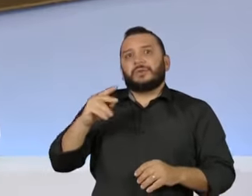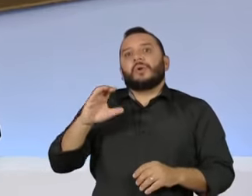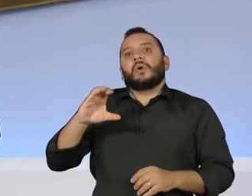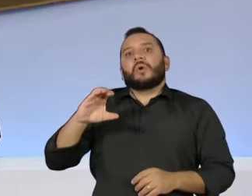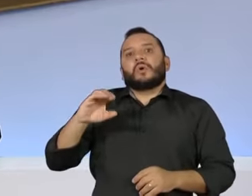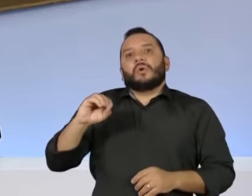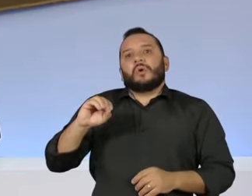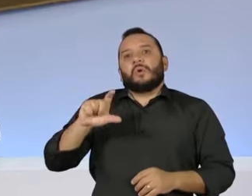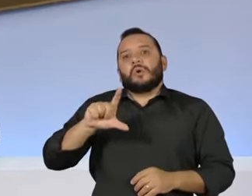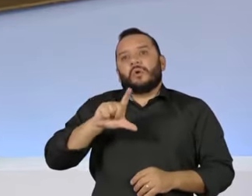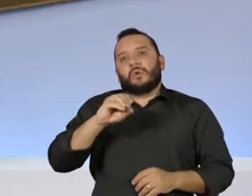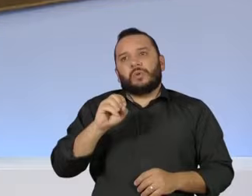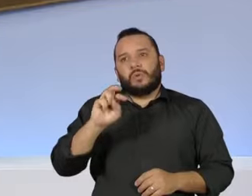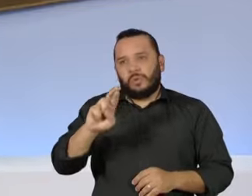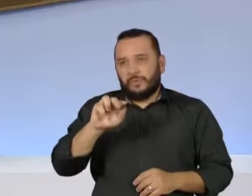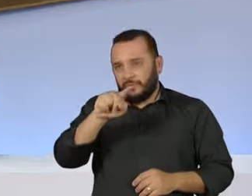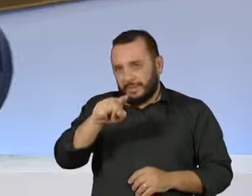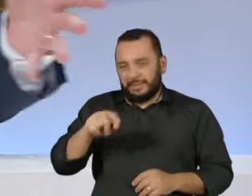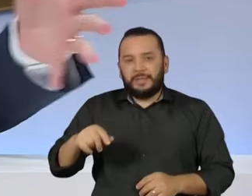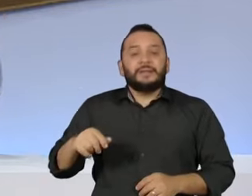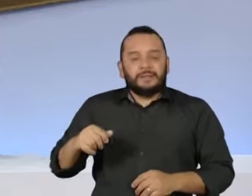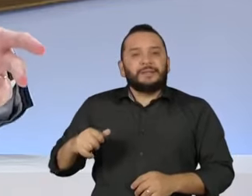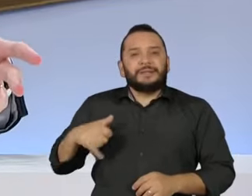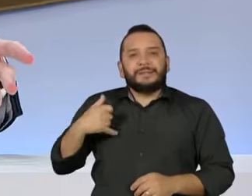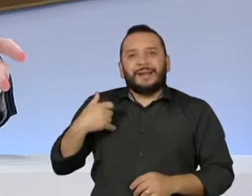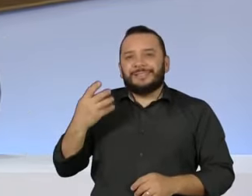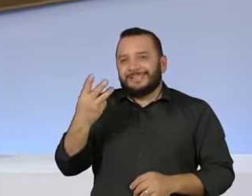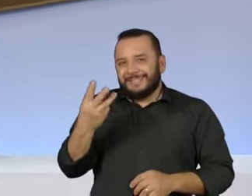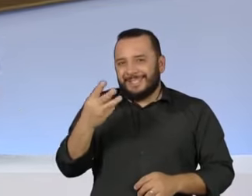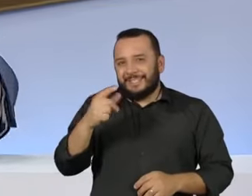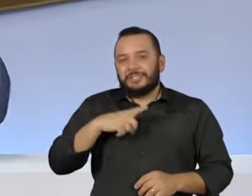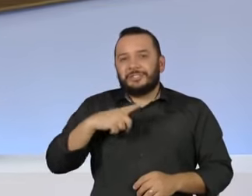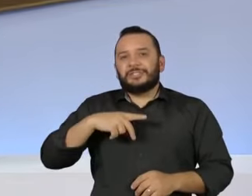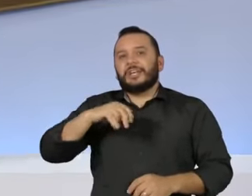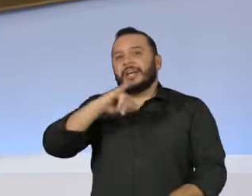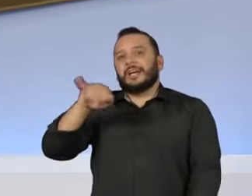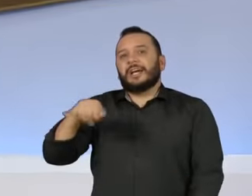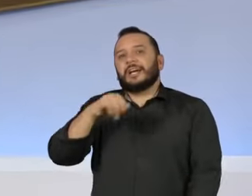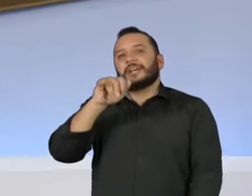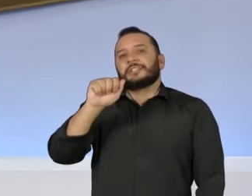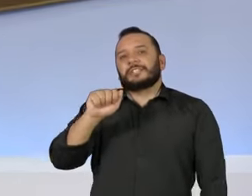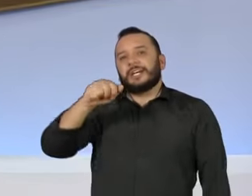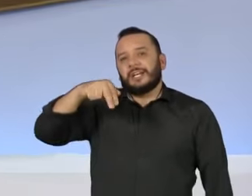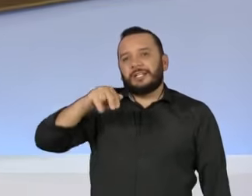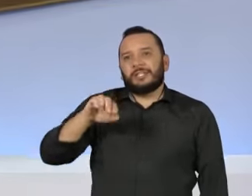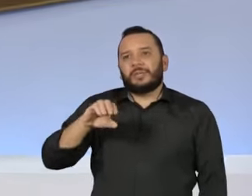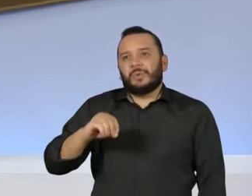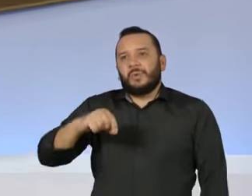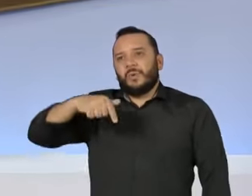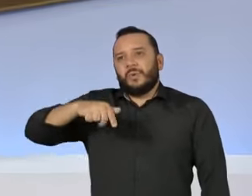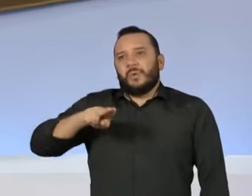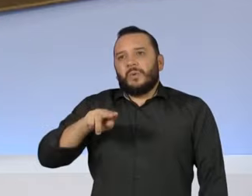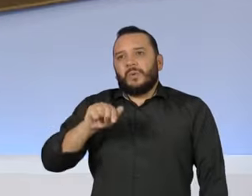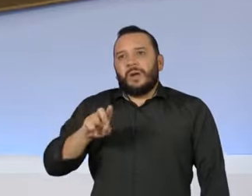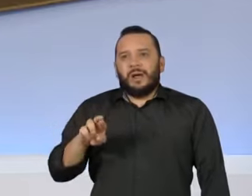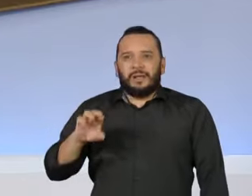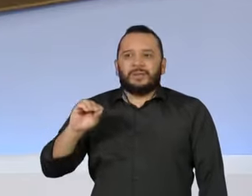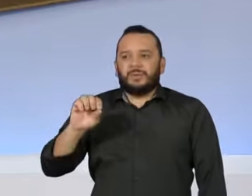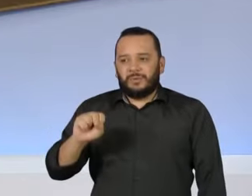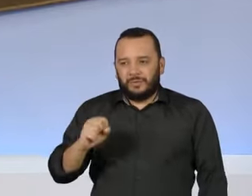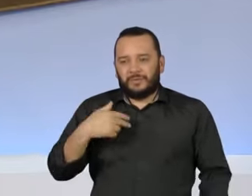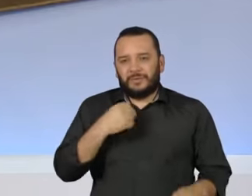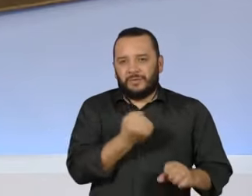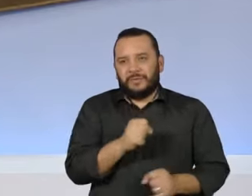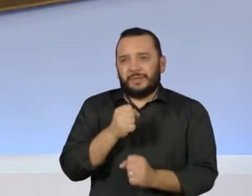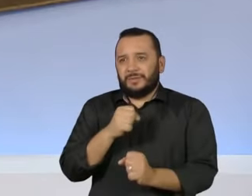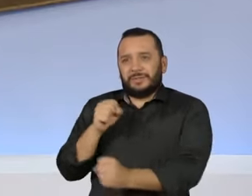antes, o senhor tinha 3 anos, o Jânio Quadros. Os três com o mesmo perfil antipolítico, antipartido político, ante tudo que estava aí, sempre